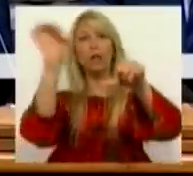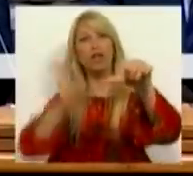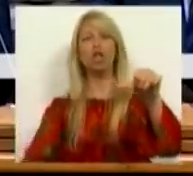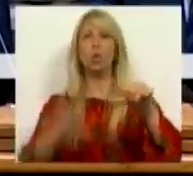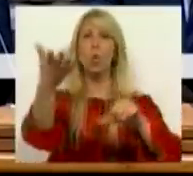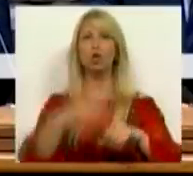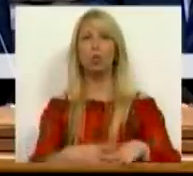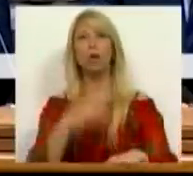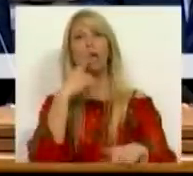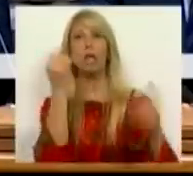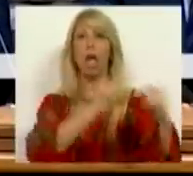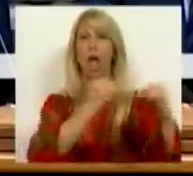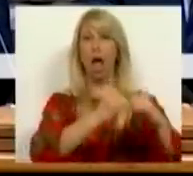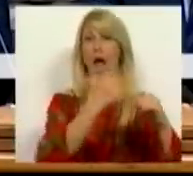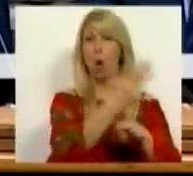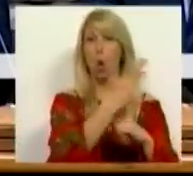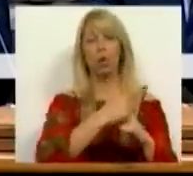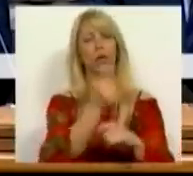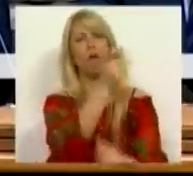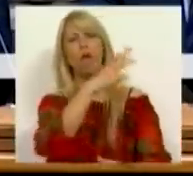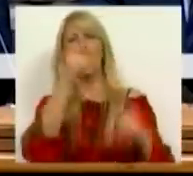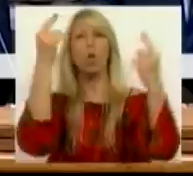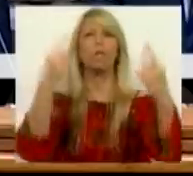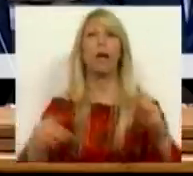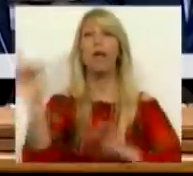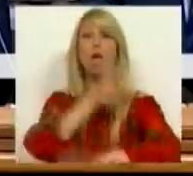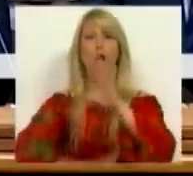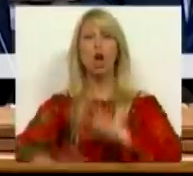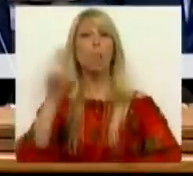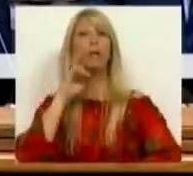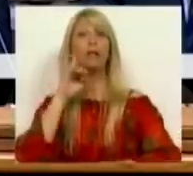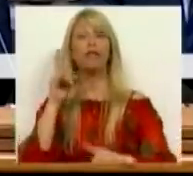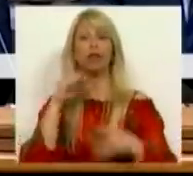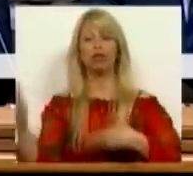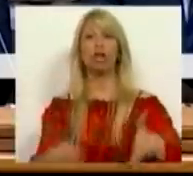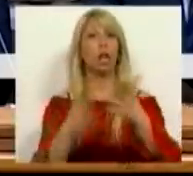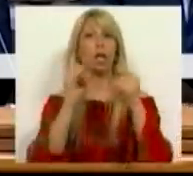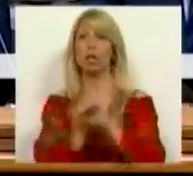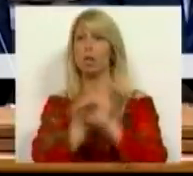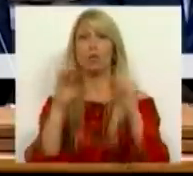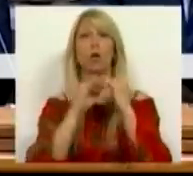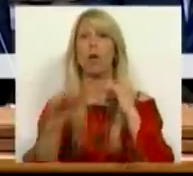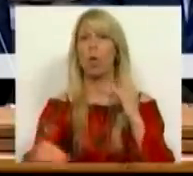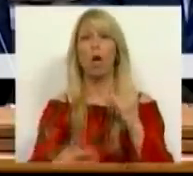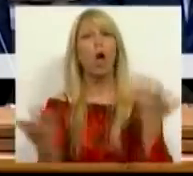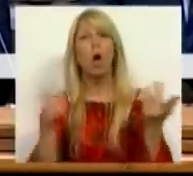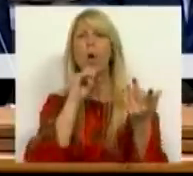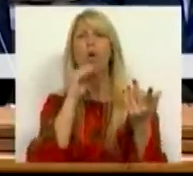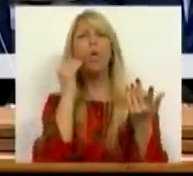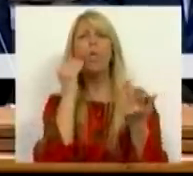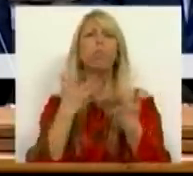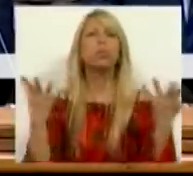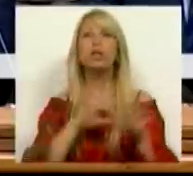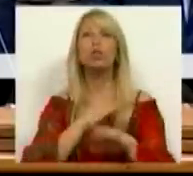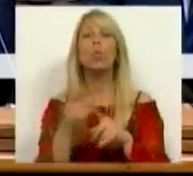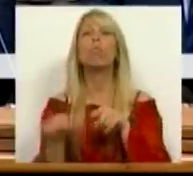como o Morando está errado, como a Europa tem defendido uma estratégia insustentável, como é preciso outras políticas. Oh Sr. Deputado João Almeida, os